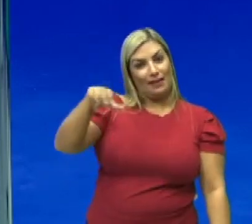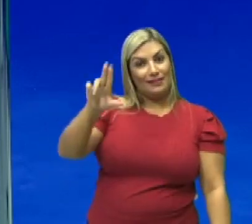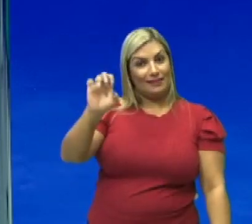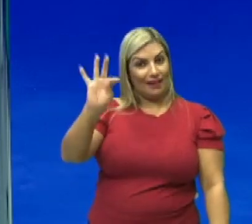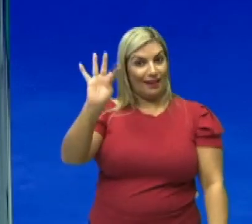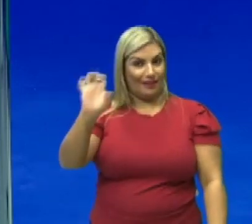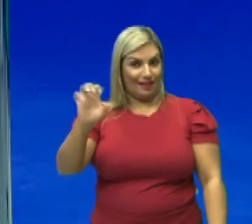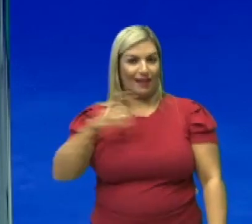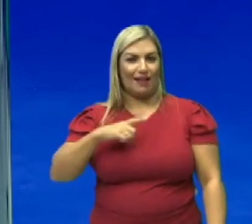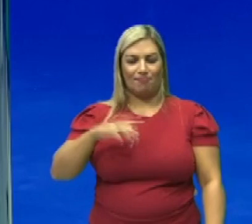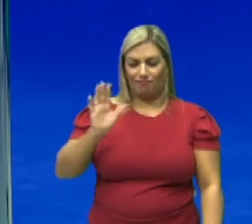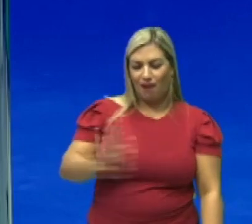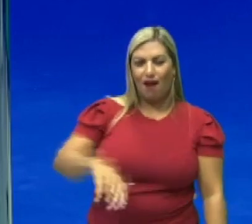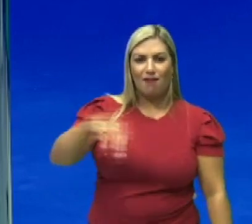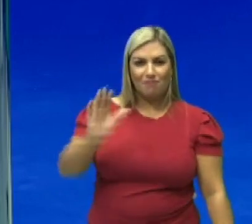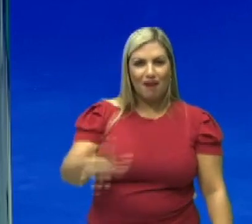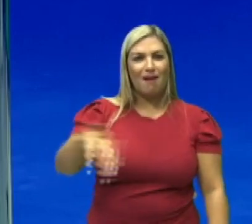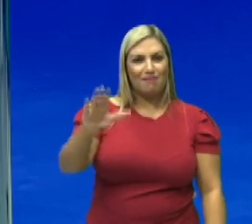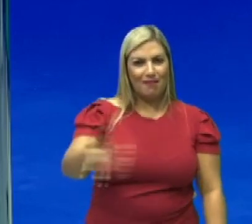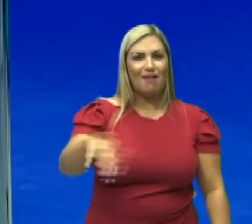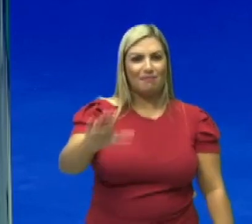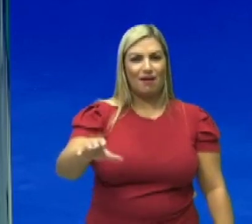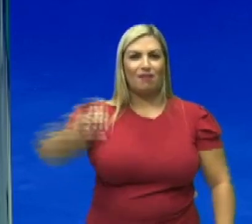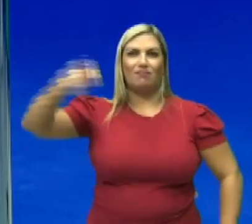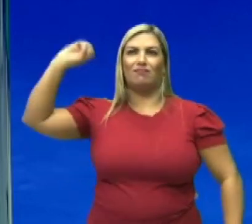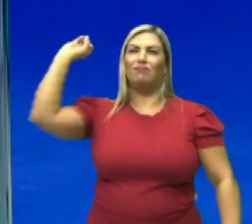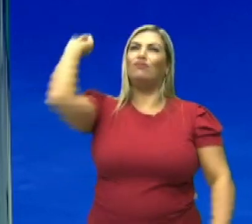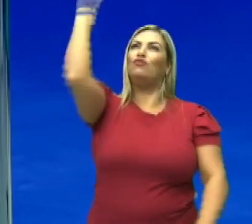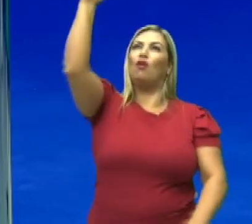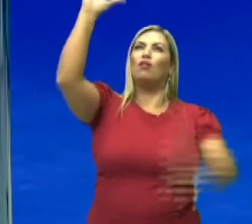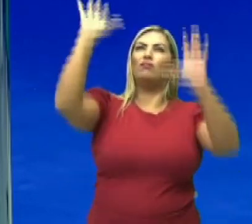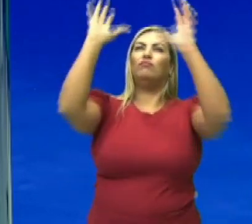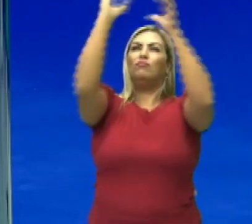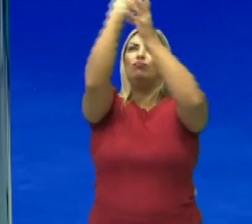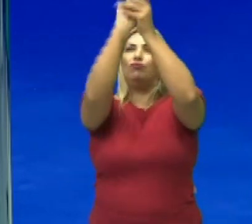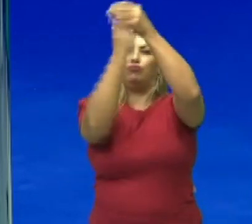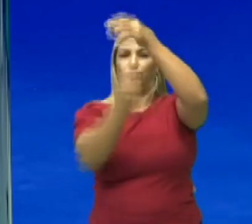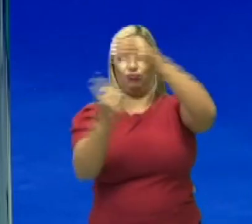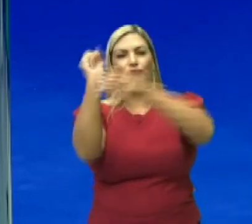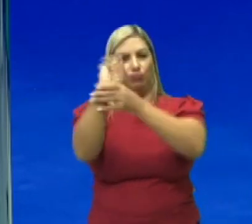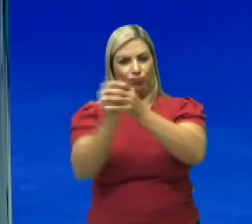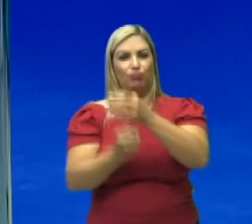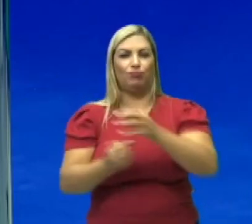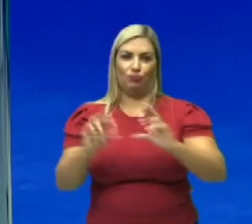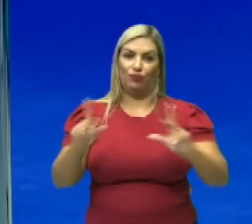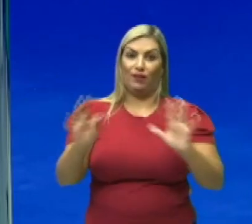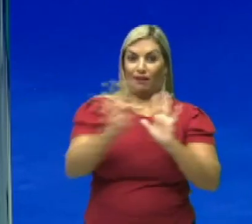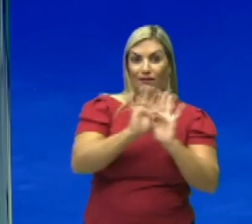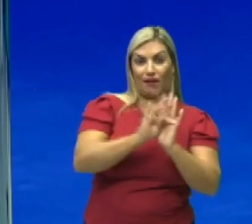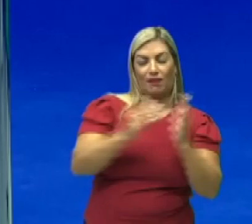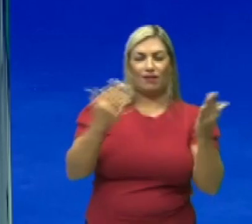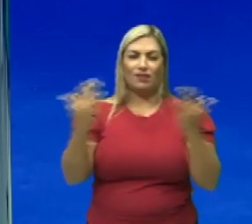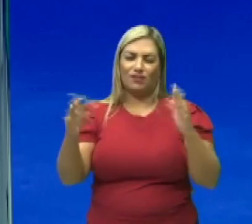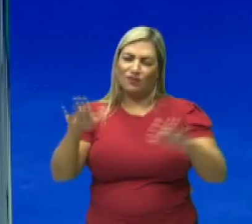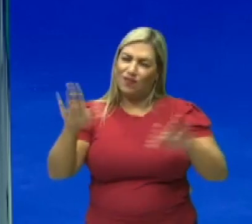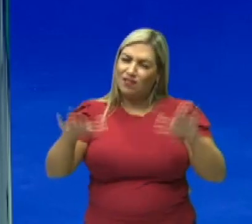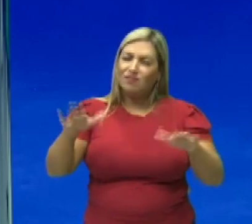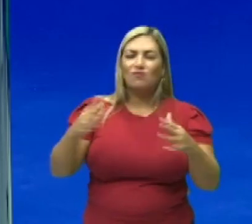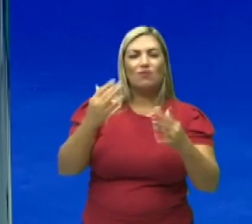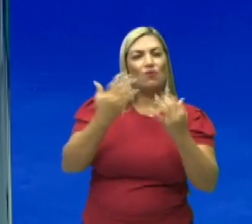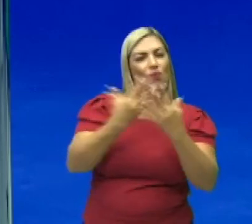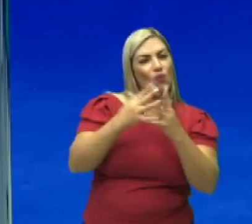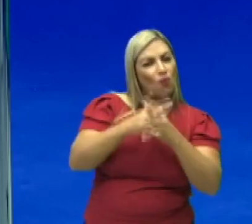que, às vezes, acaba confundindo algumas técnicas do handball com a técnica do basquete. E aí vem aquela velha